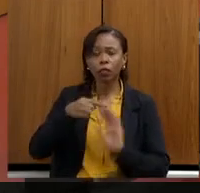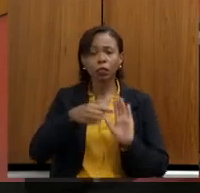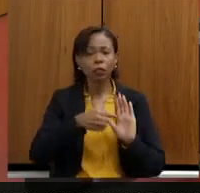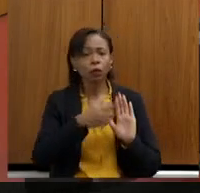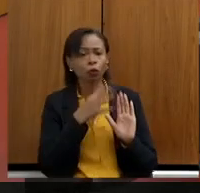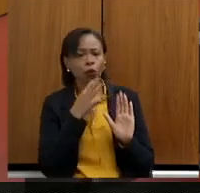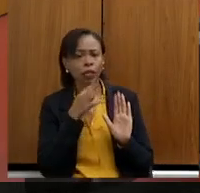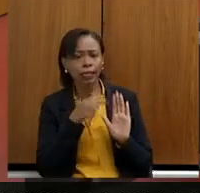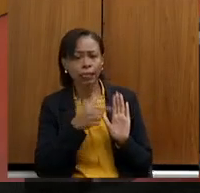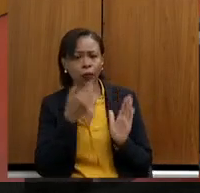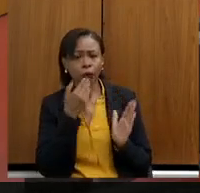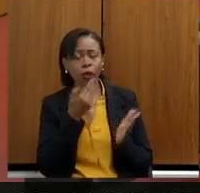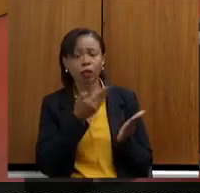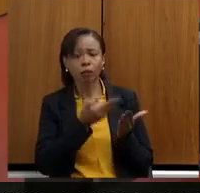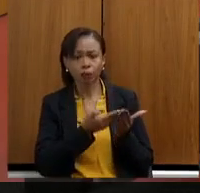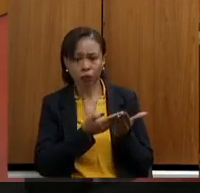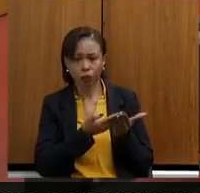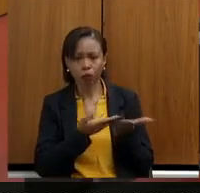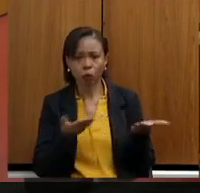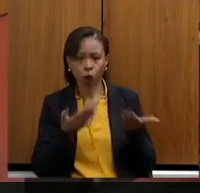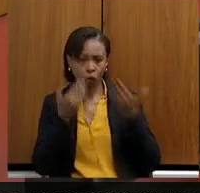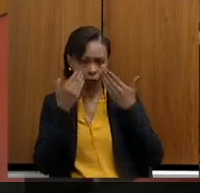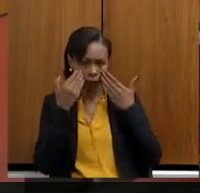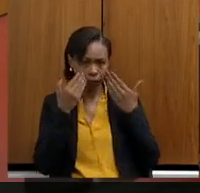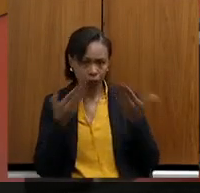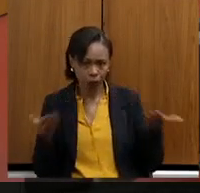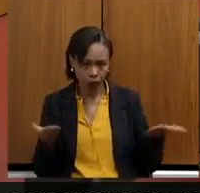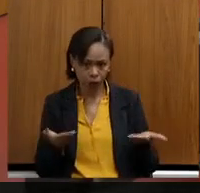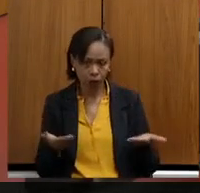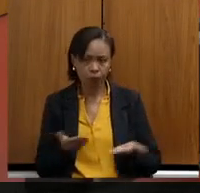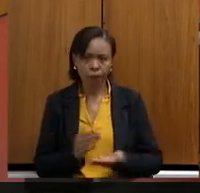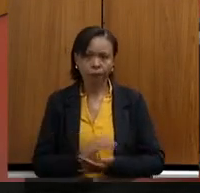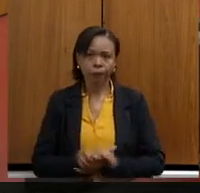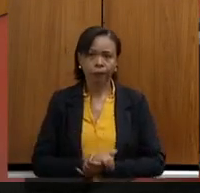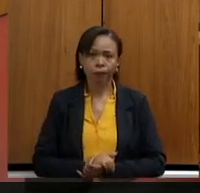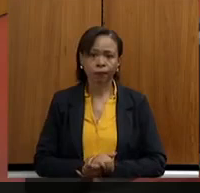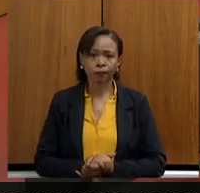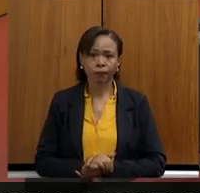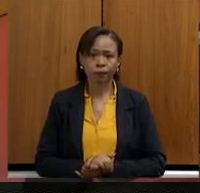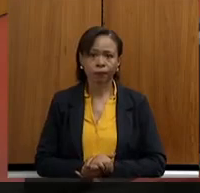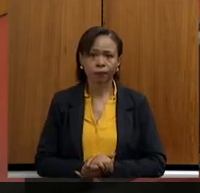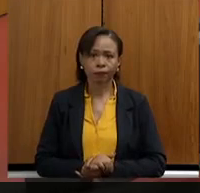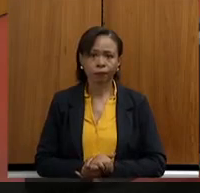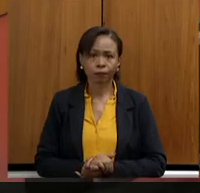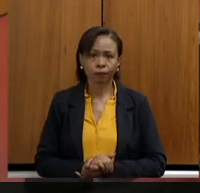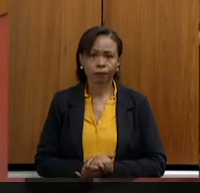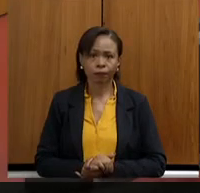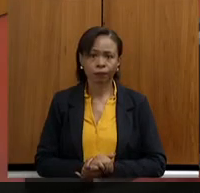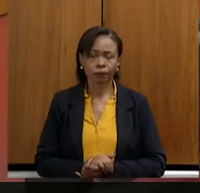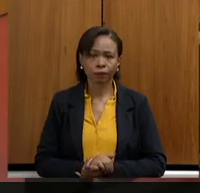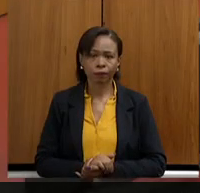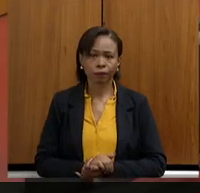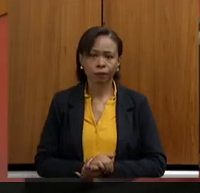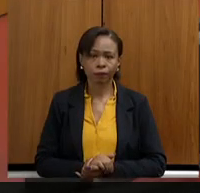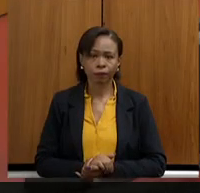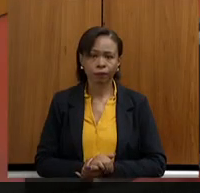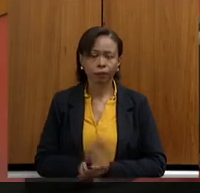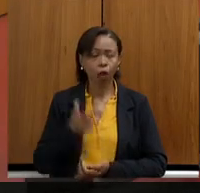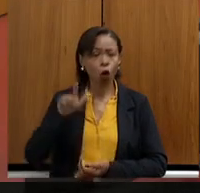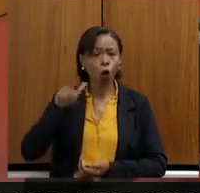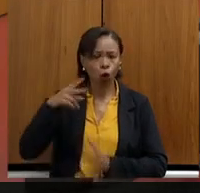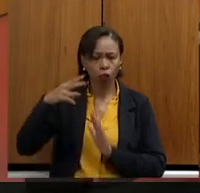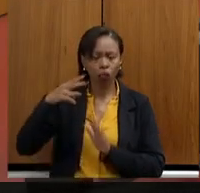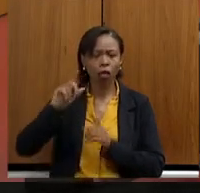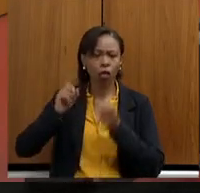requerimentos que serão apreciados nessa casa. Como eu já li todos os requerimentos, esses requerimentos eu vou deixar para apreciar na próxima reunião. Obrigado.